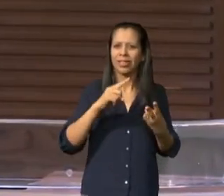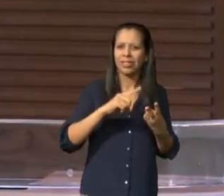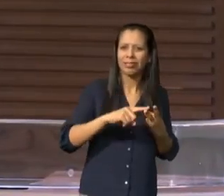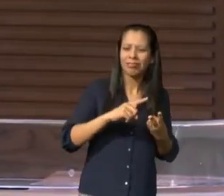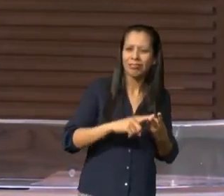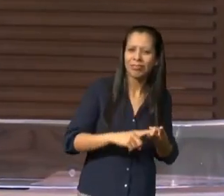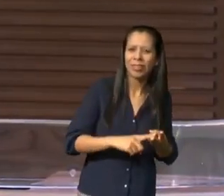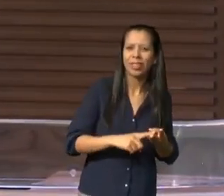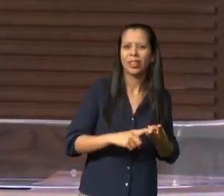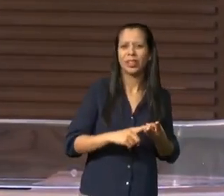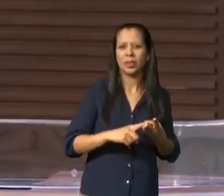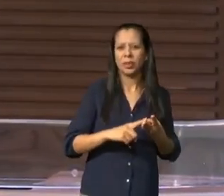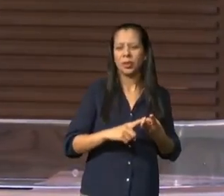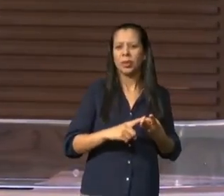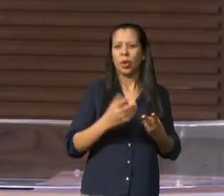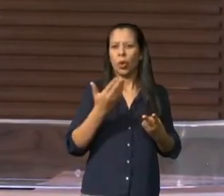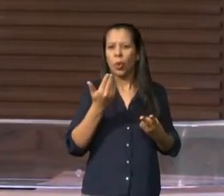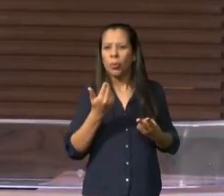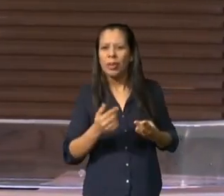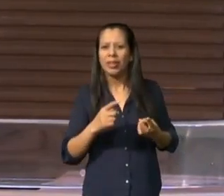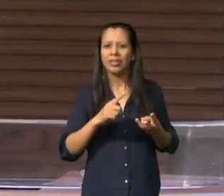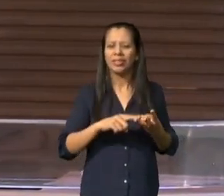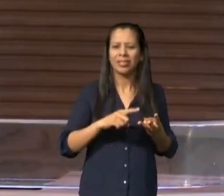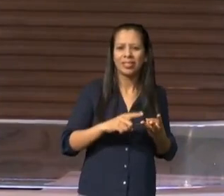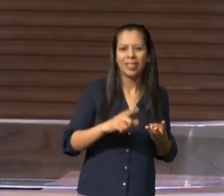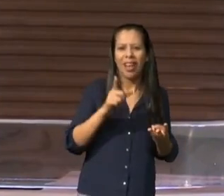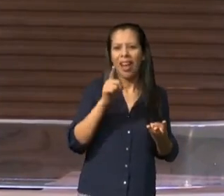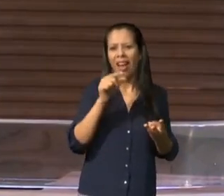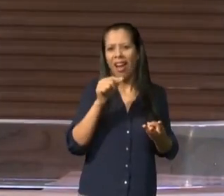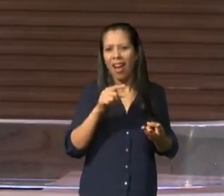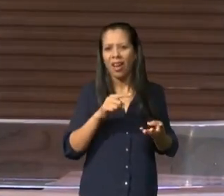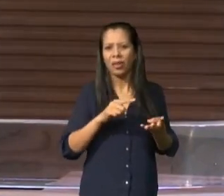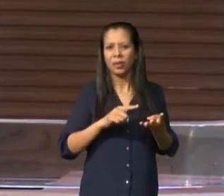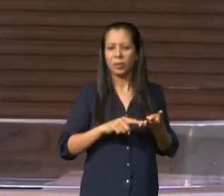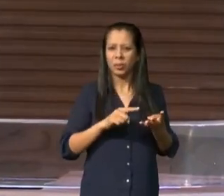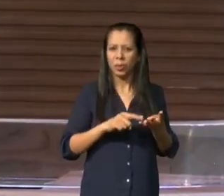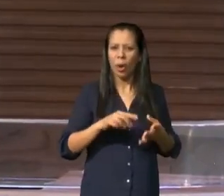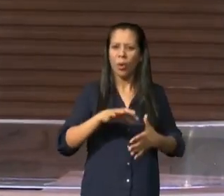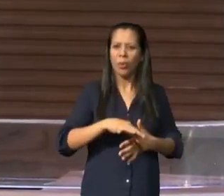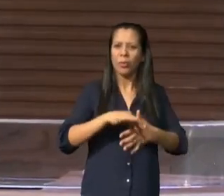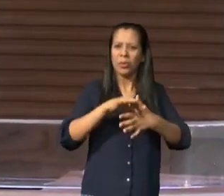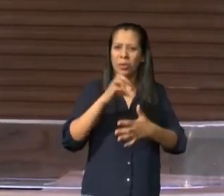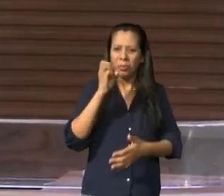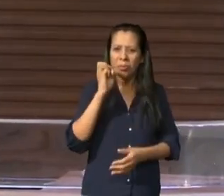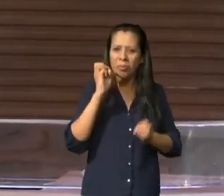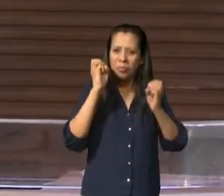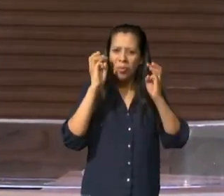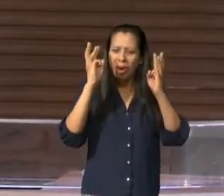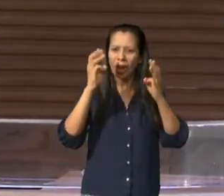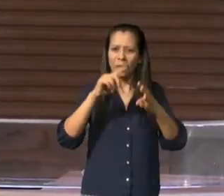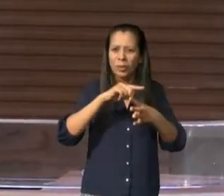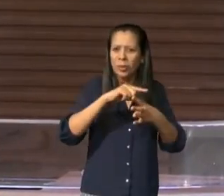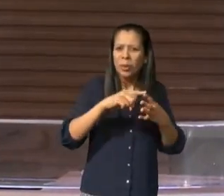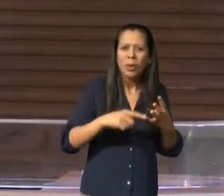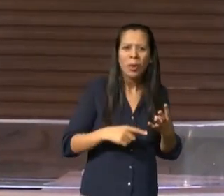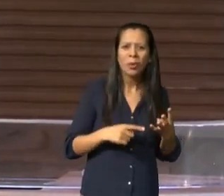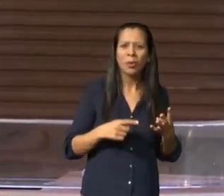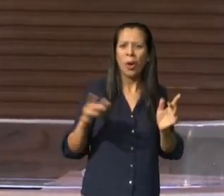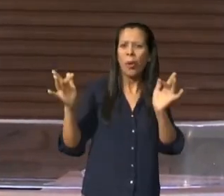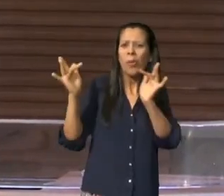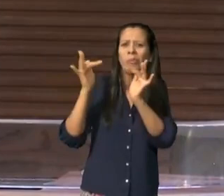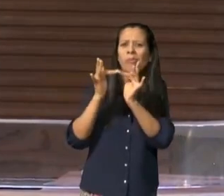diariamente Deus colocava diante deles o alimento para que as pessoas dissessem o seguinte eu estou em contato contigo